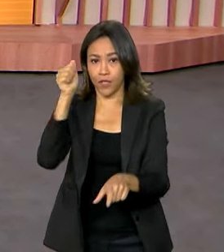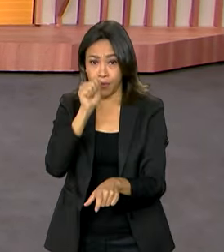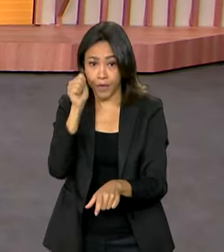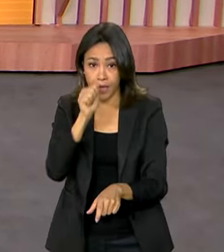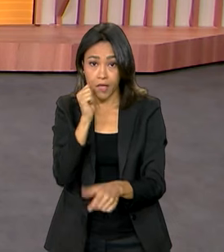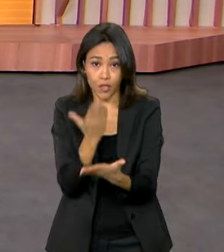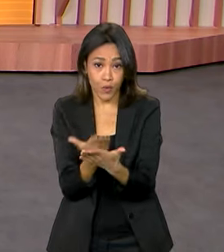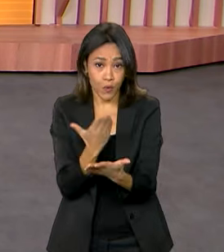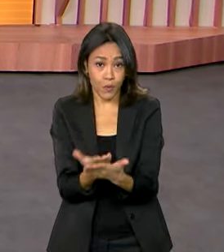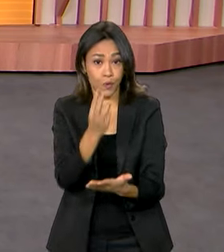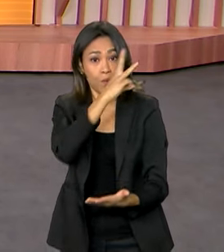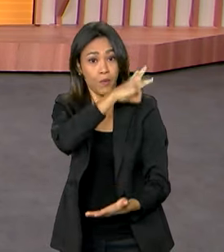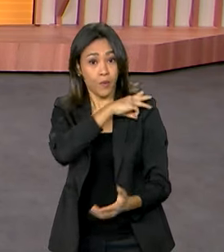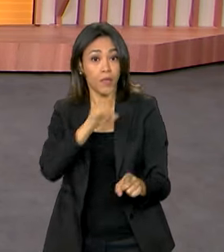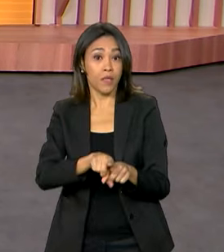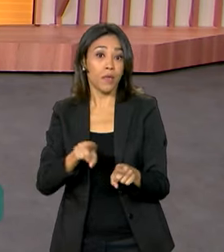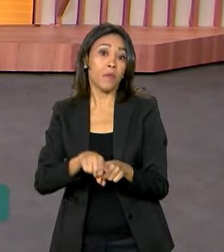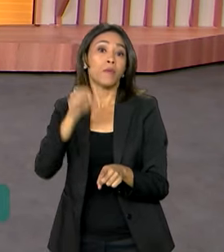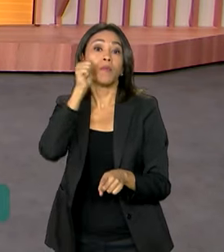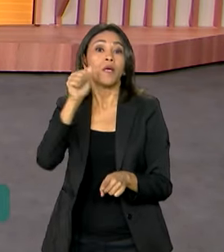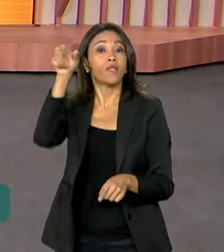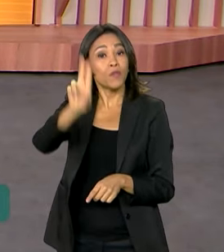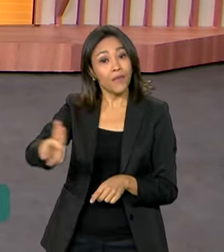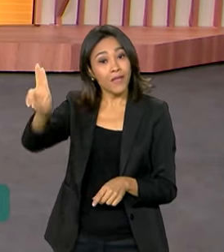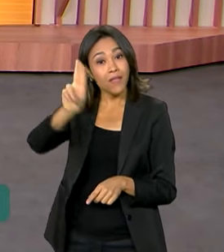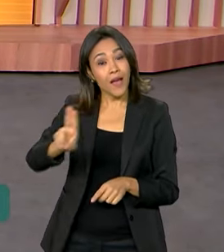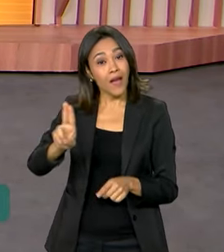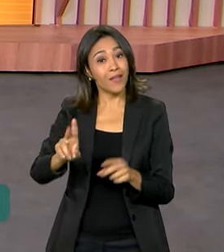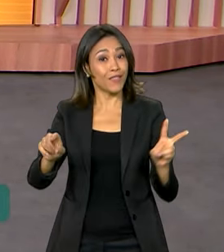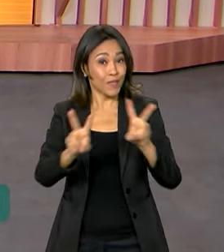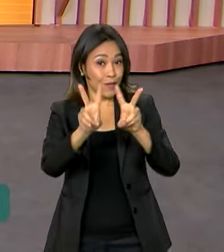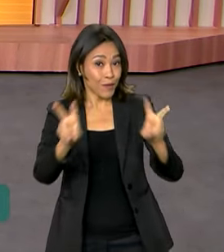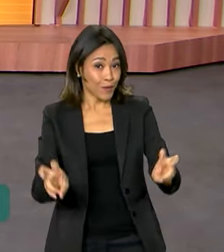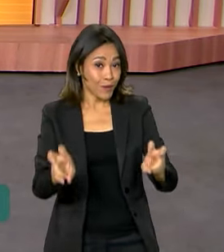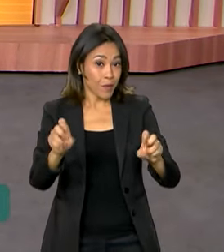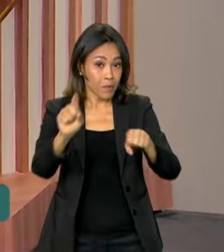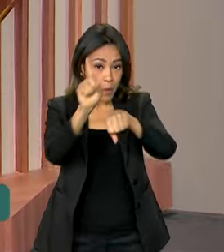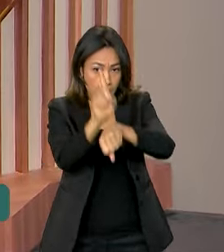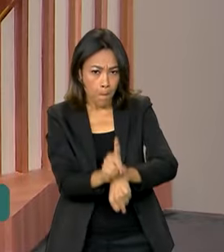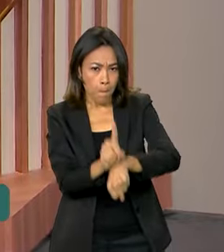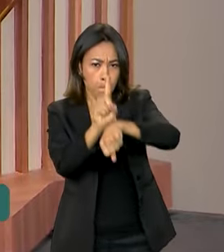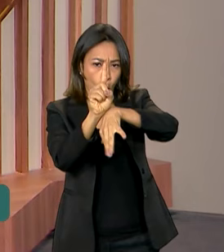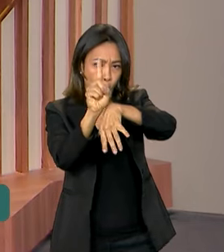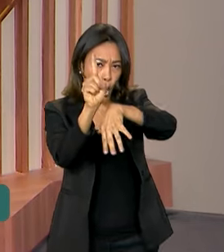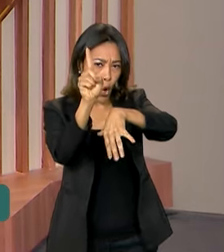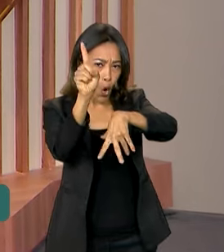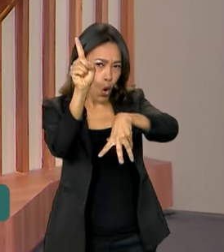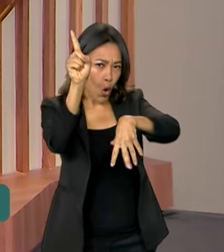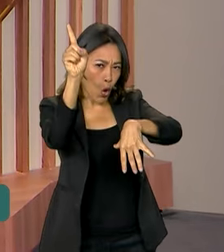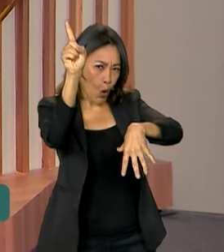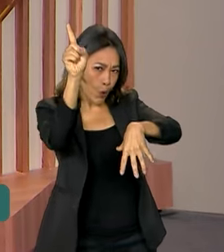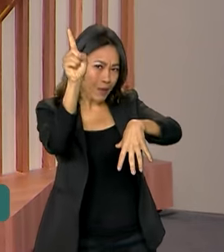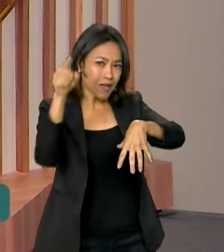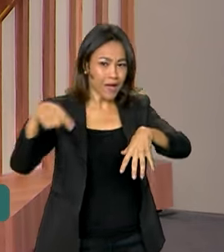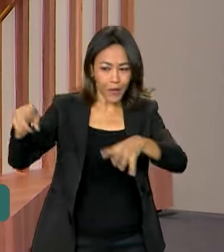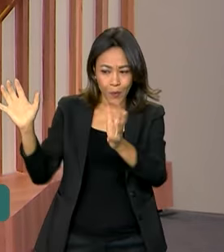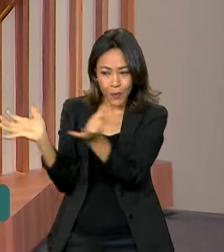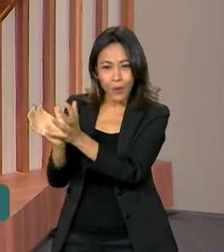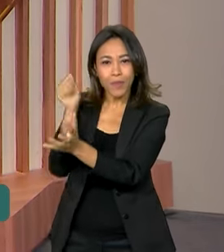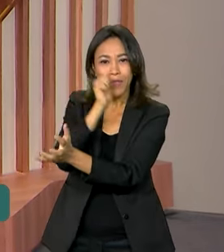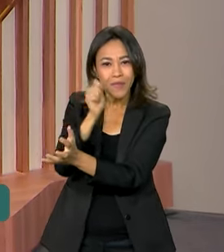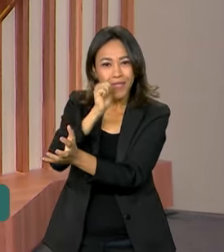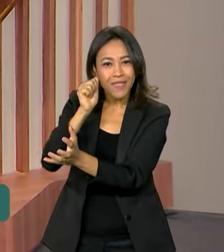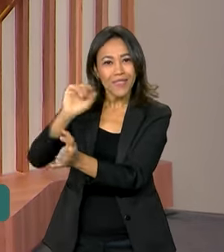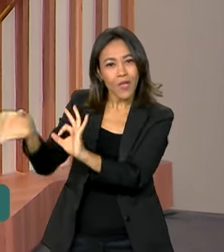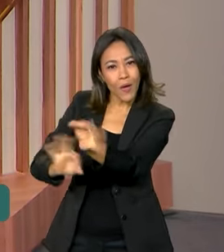médio e também de universitárias pelo setor aeroespacial. É o Meninas no Espaço, realizado no Rio Grande